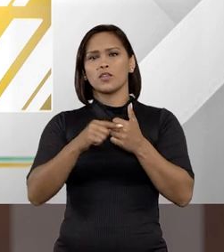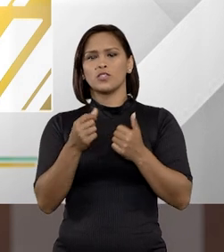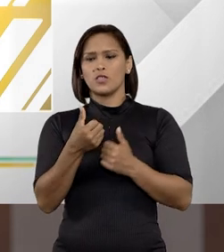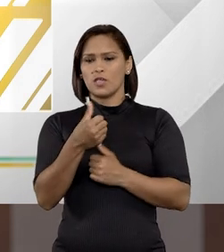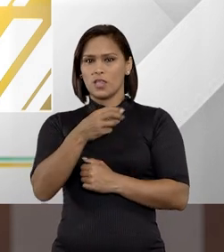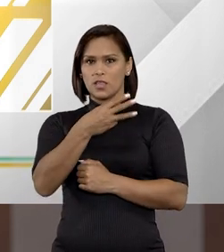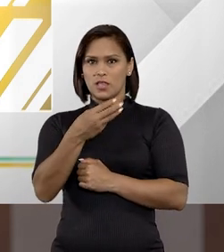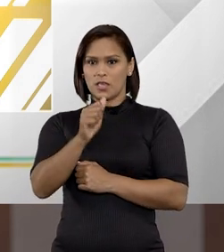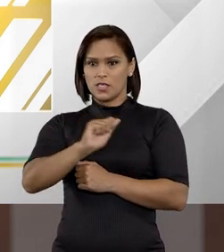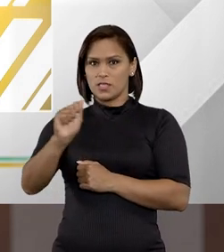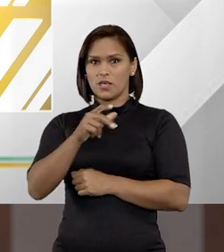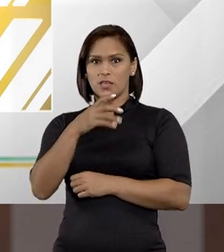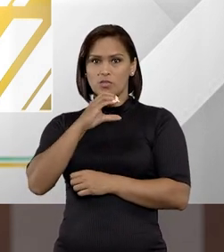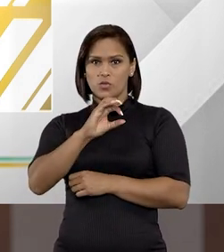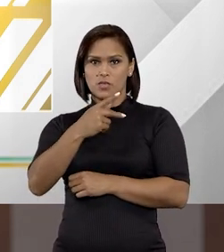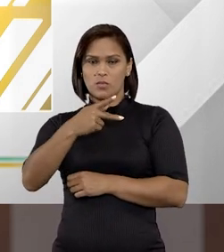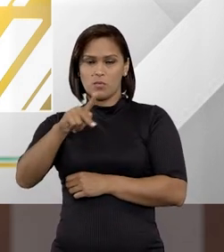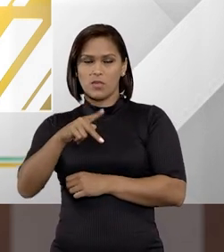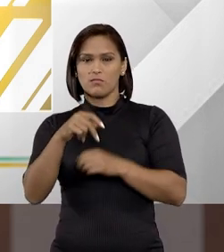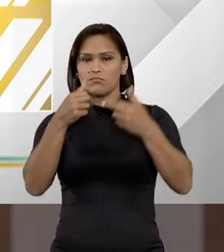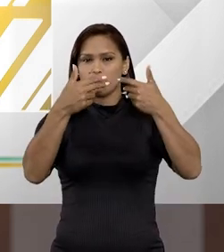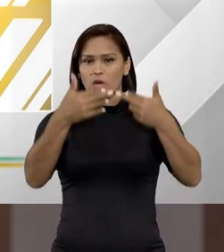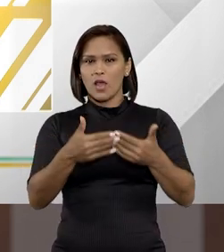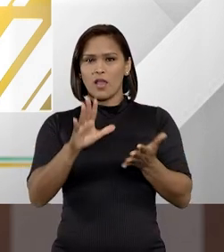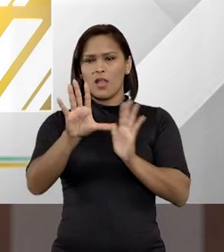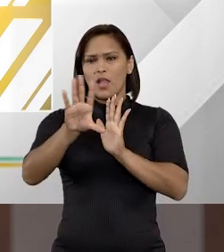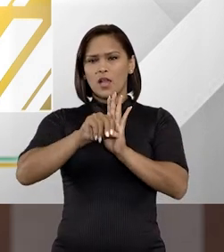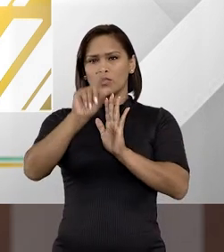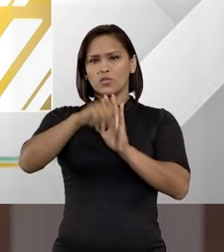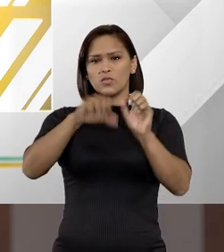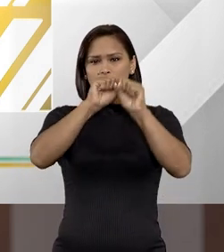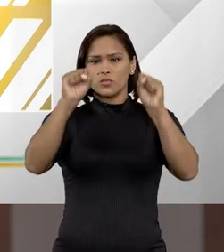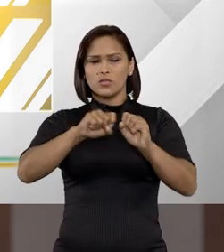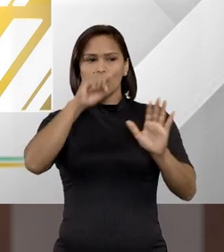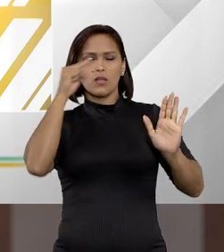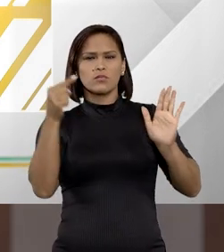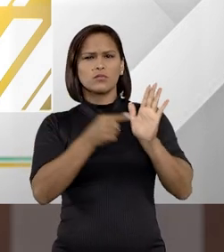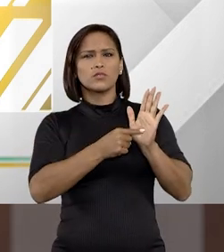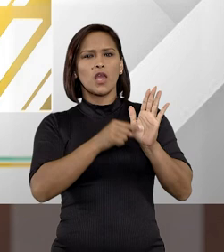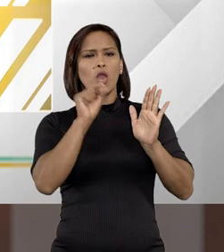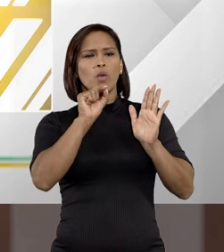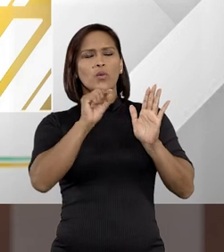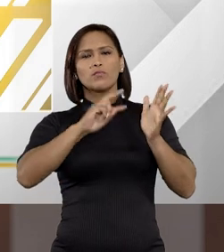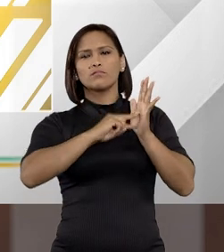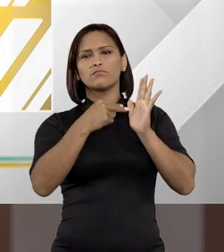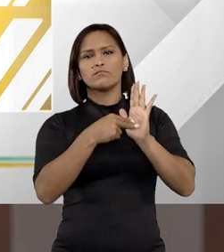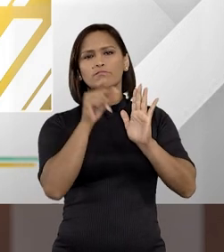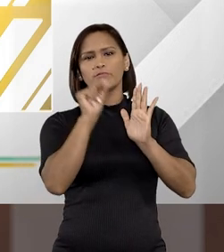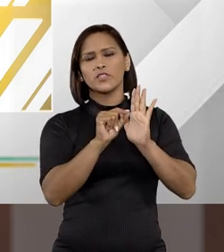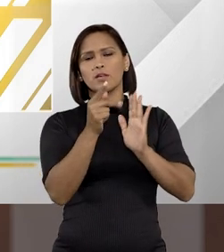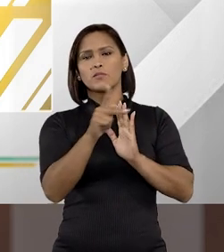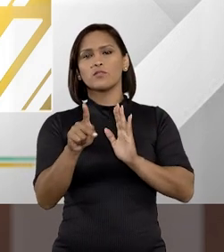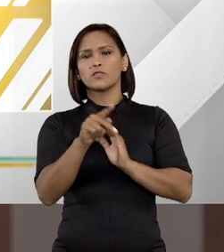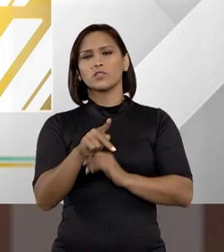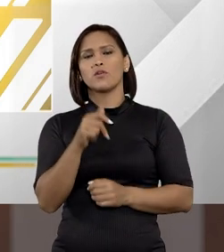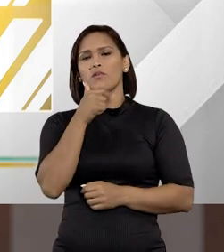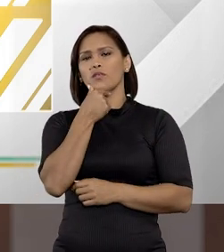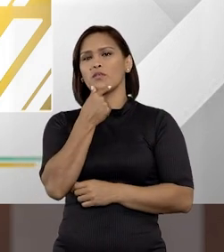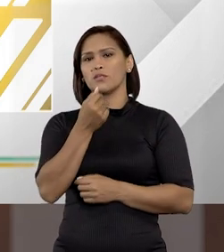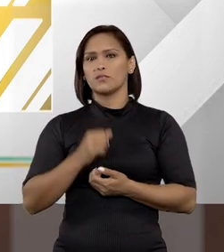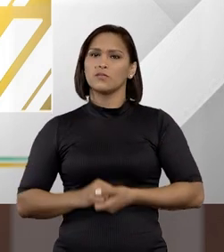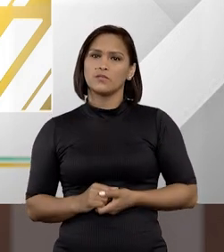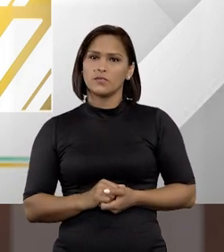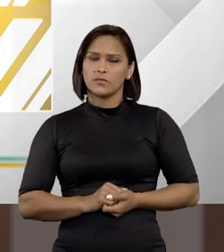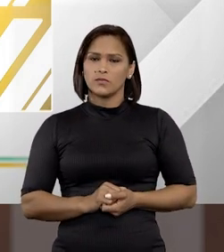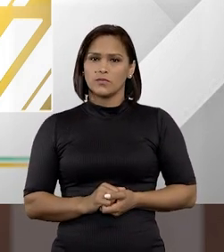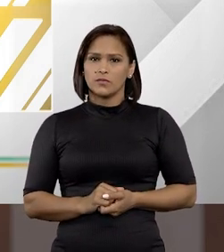artigo 3A do CPP, que trata da adoção do sistema acusatório. O que significa isso, professor Eduardo